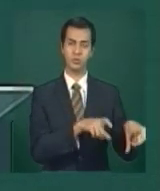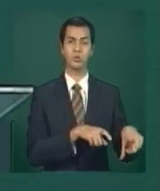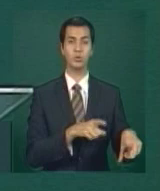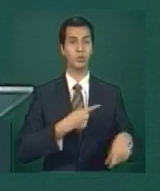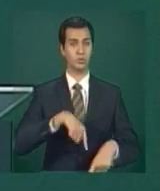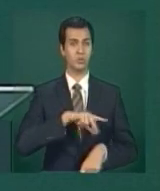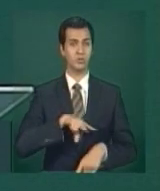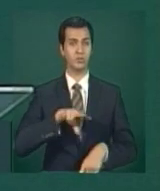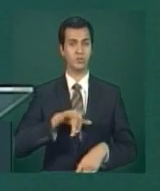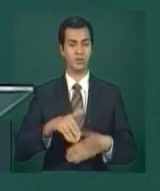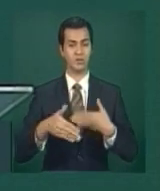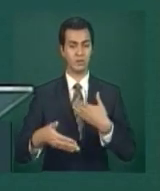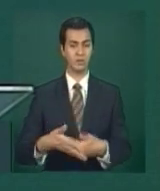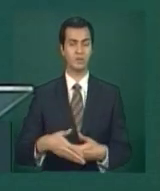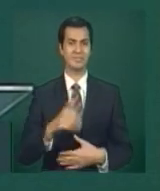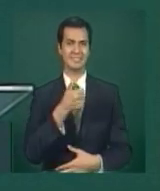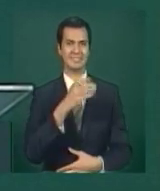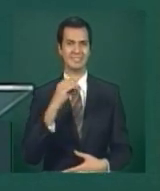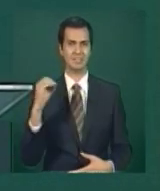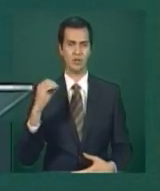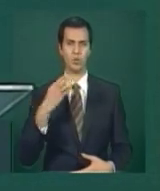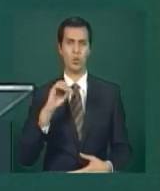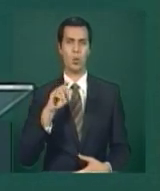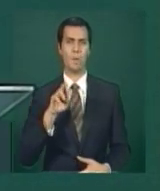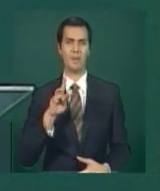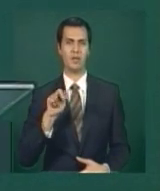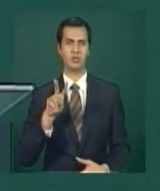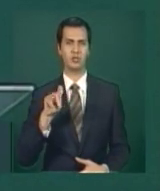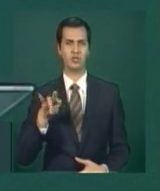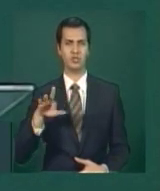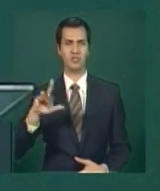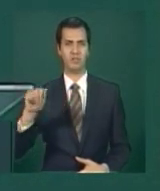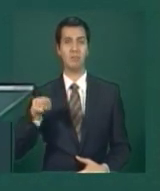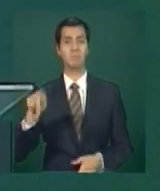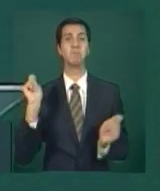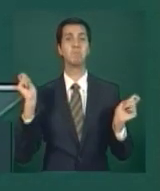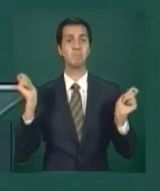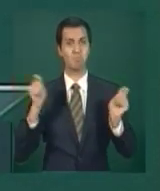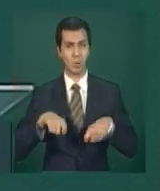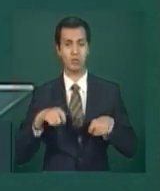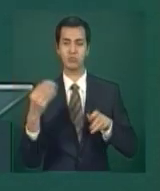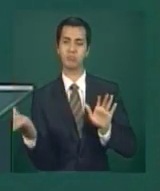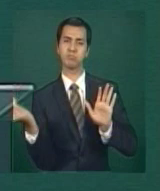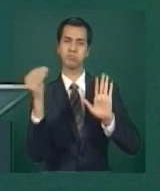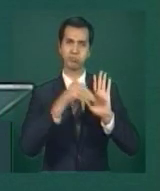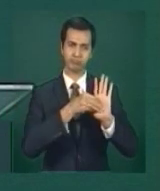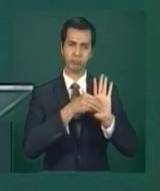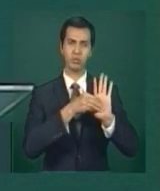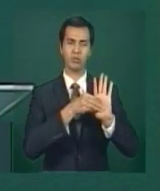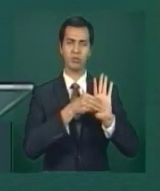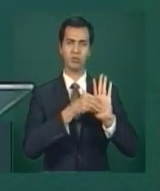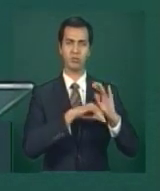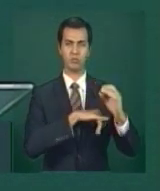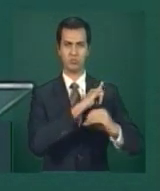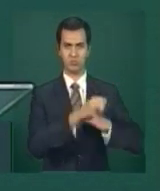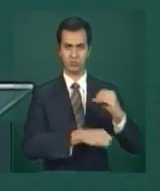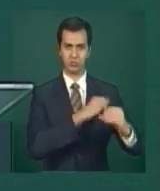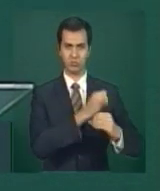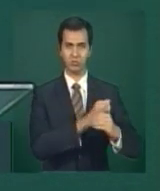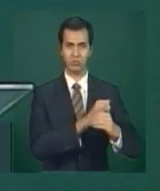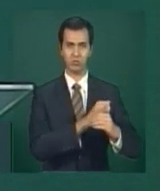das primeiras 100 associações e cooperativas, já com capacidade de fornecer produtos para